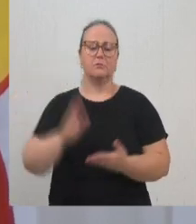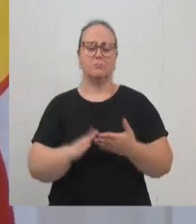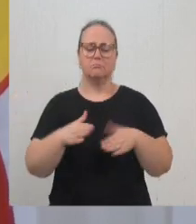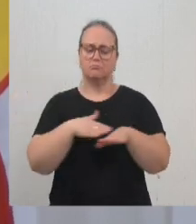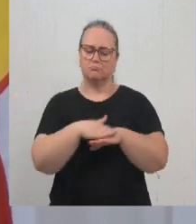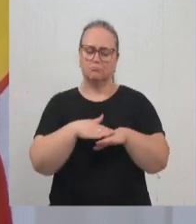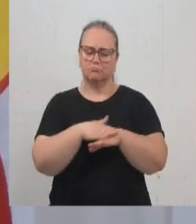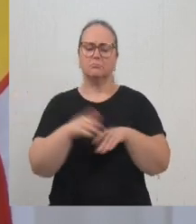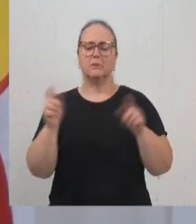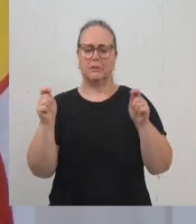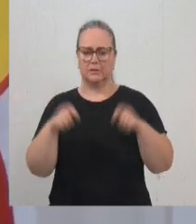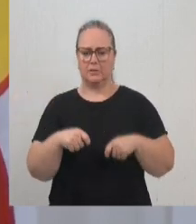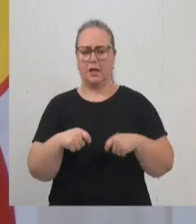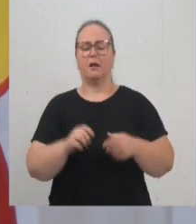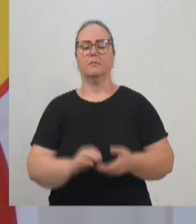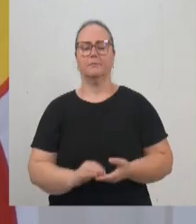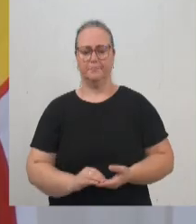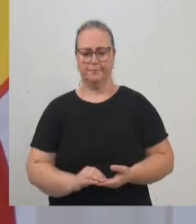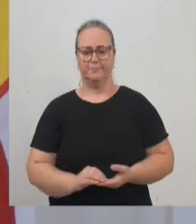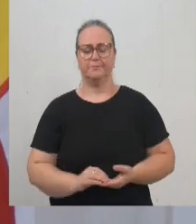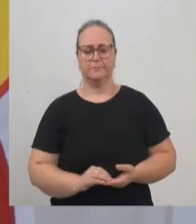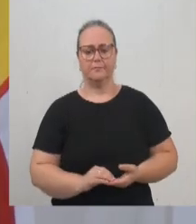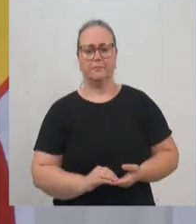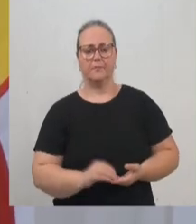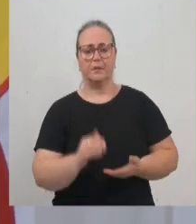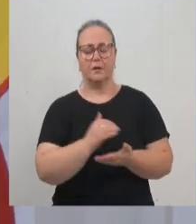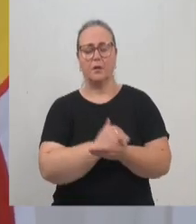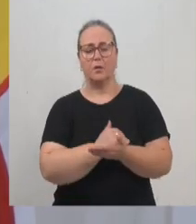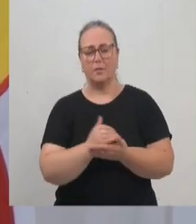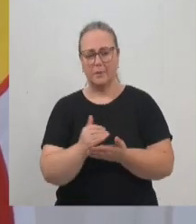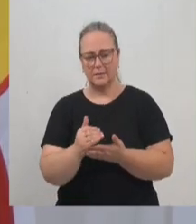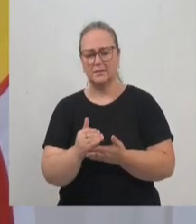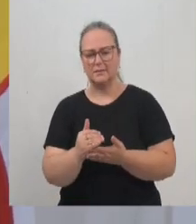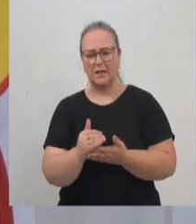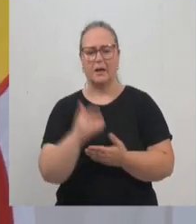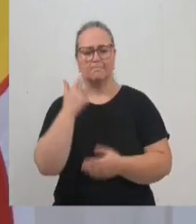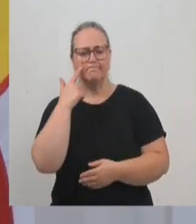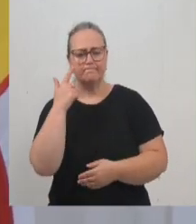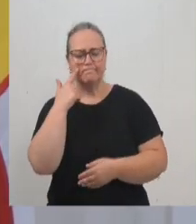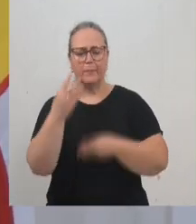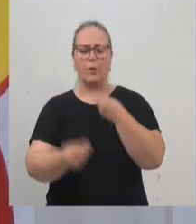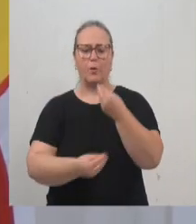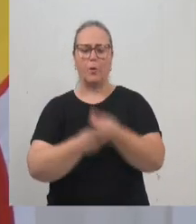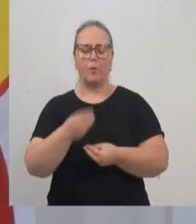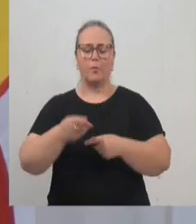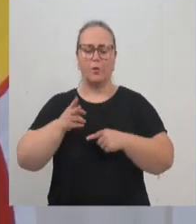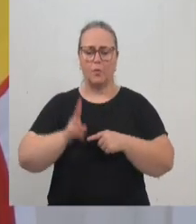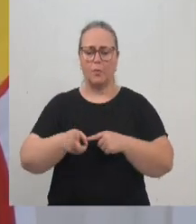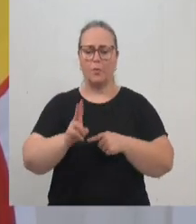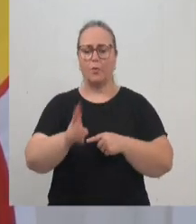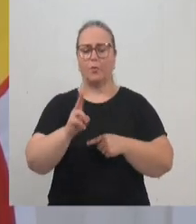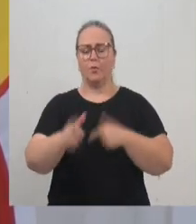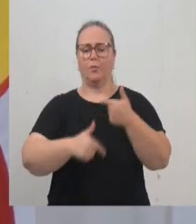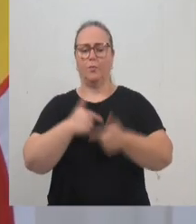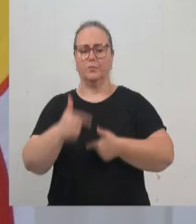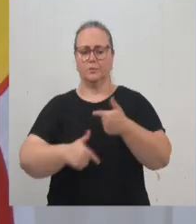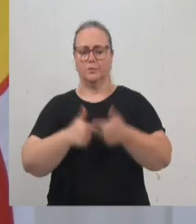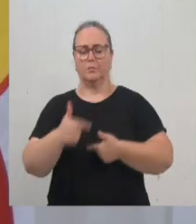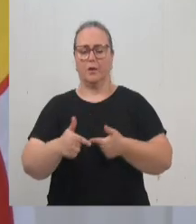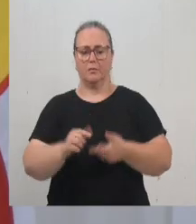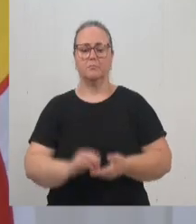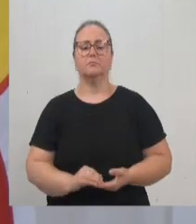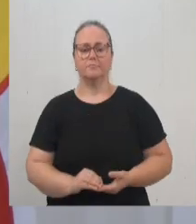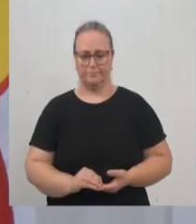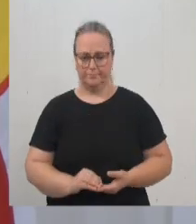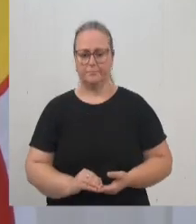conversa, de, já no início do mandato, verificar a possibilidade da continuidade da castração para